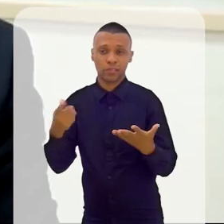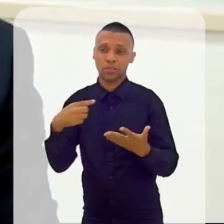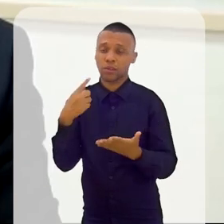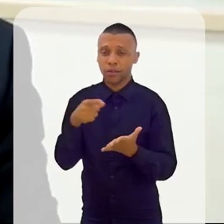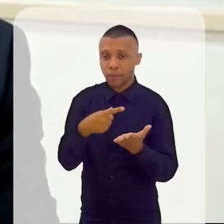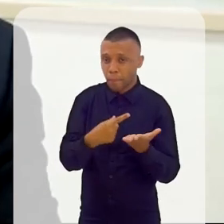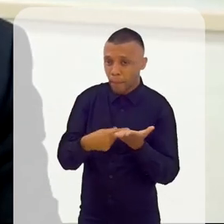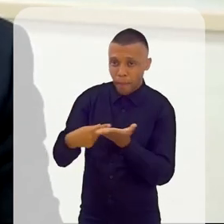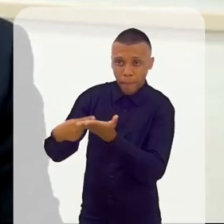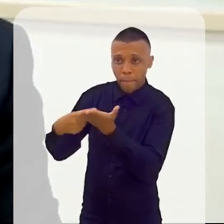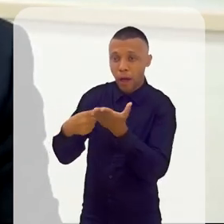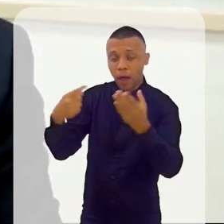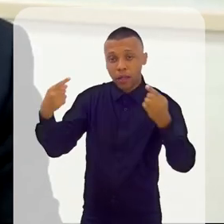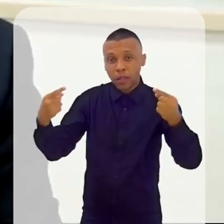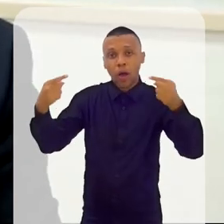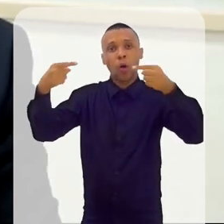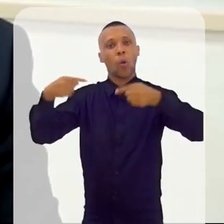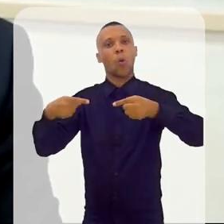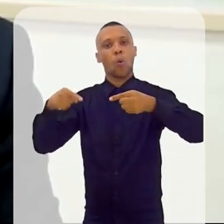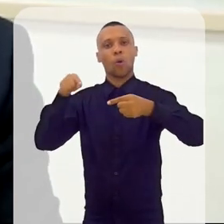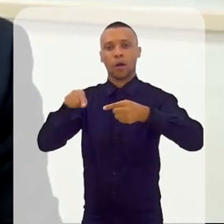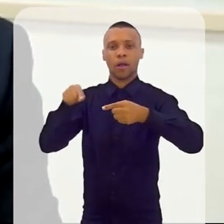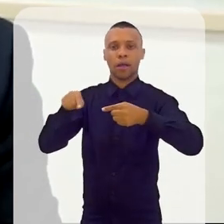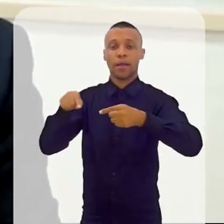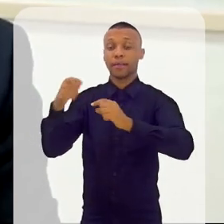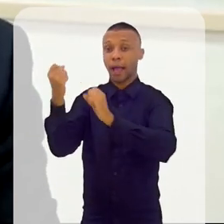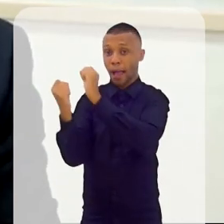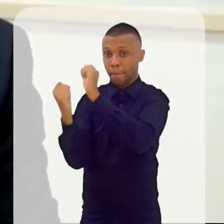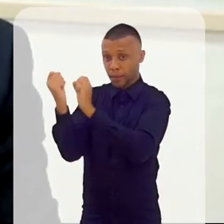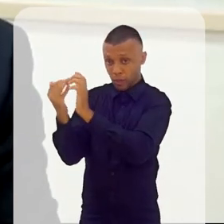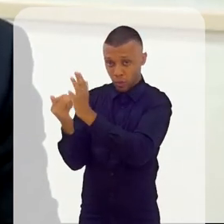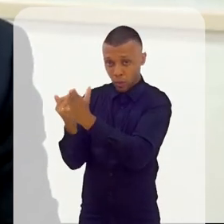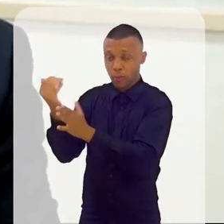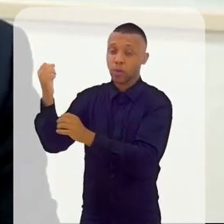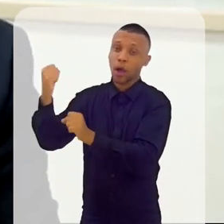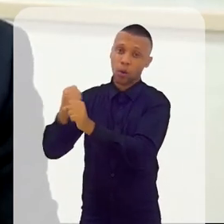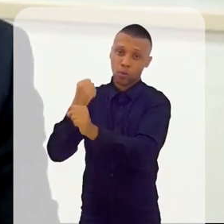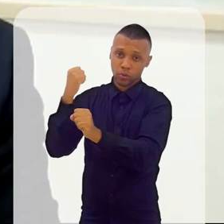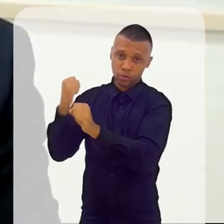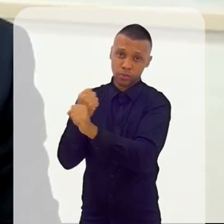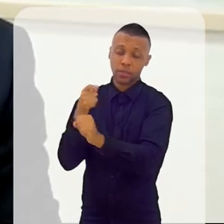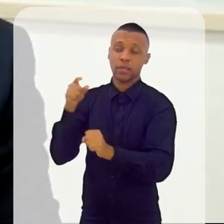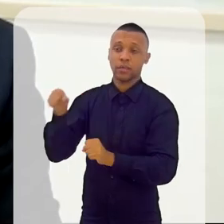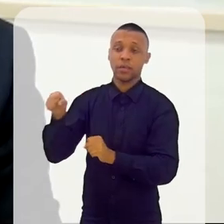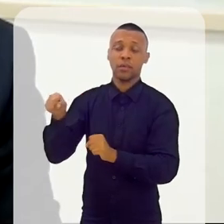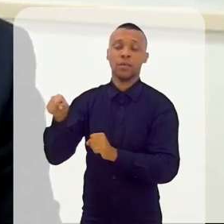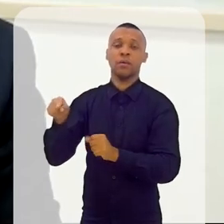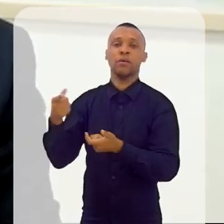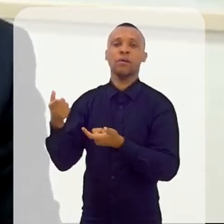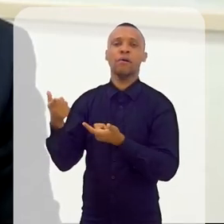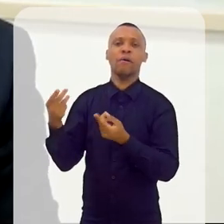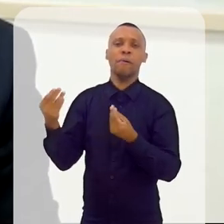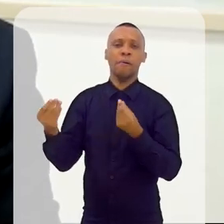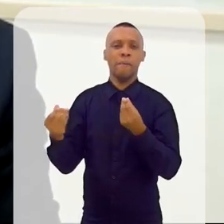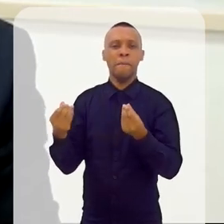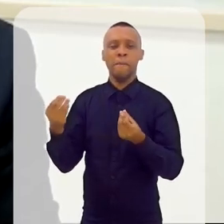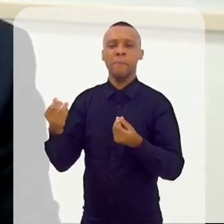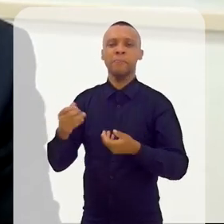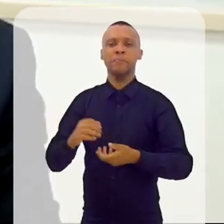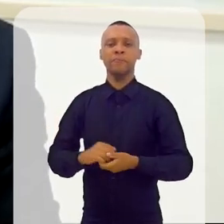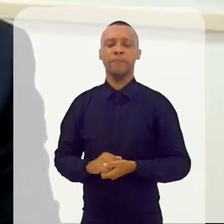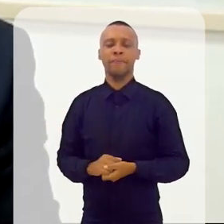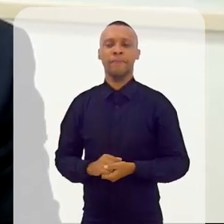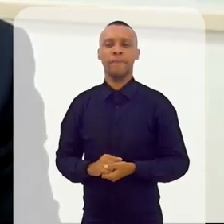uma concorrência, mas a concorrência, a empresa que começou a construir, lá pelo